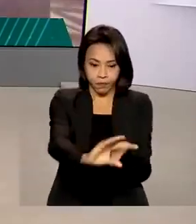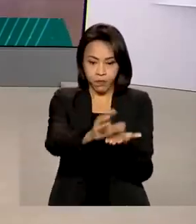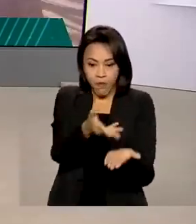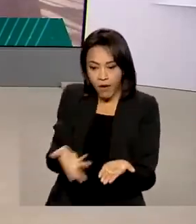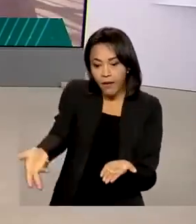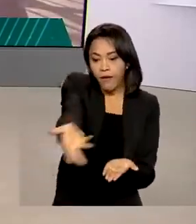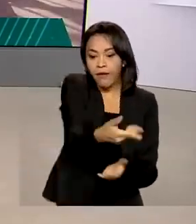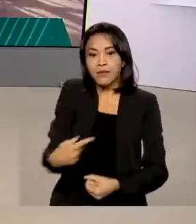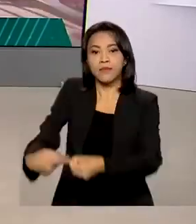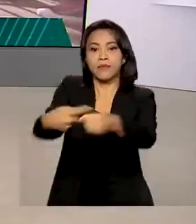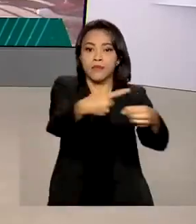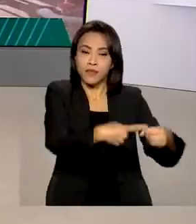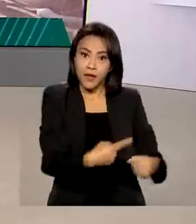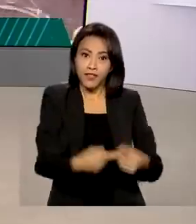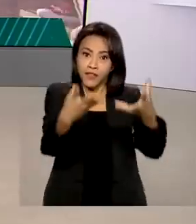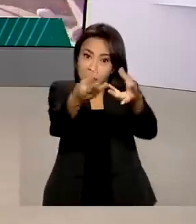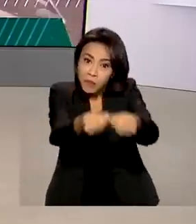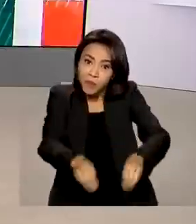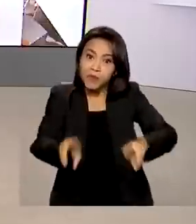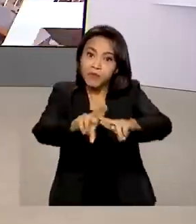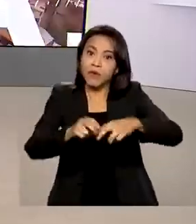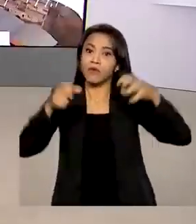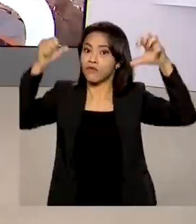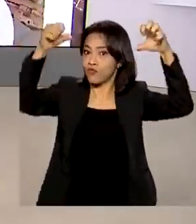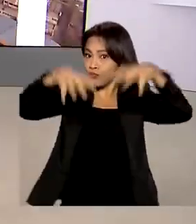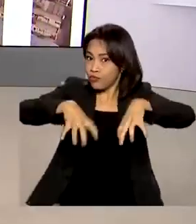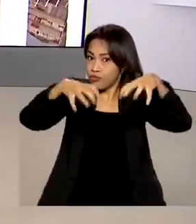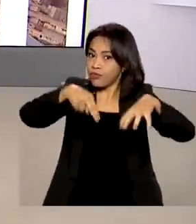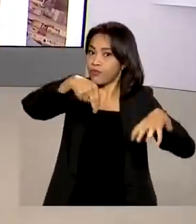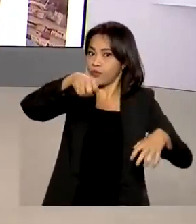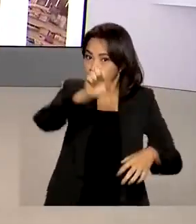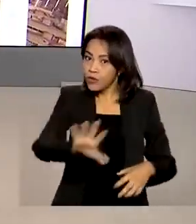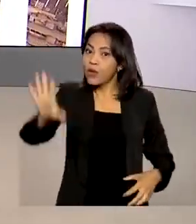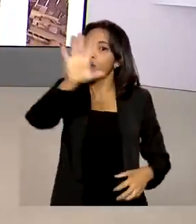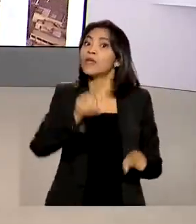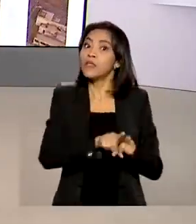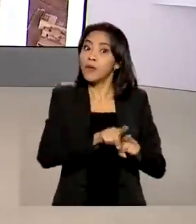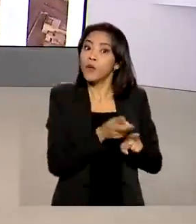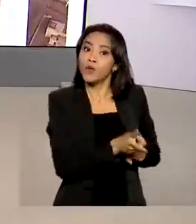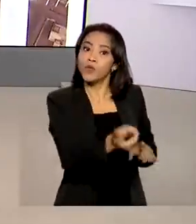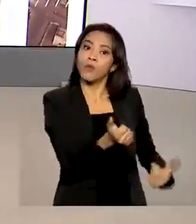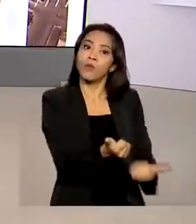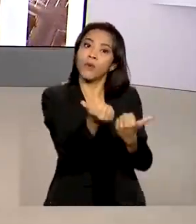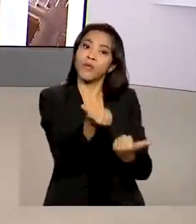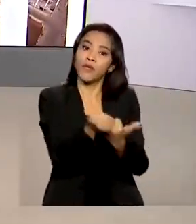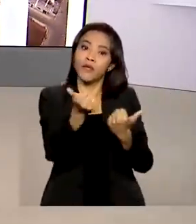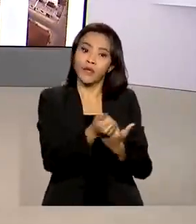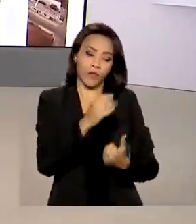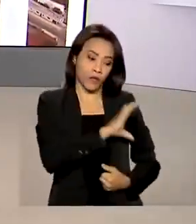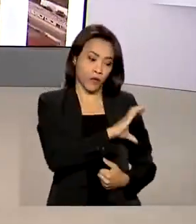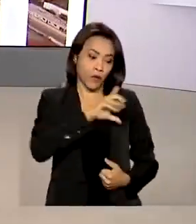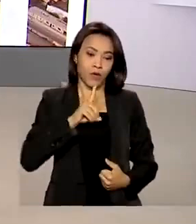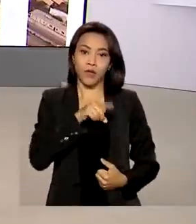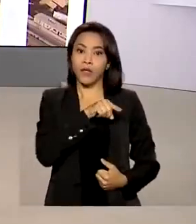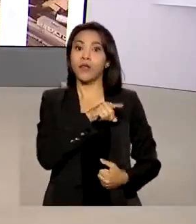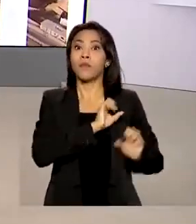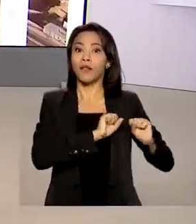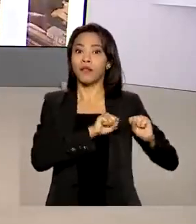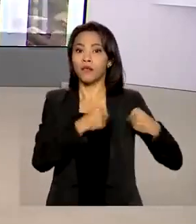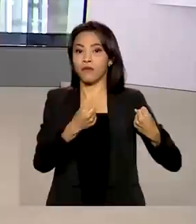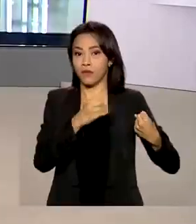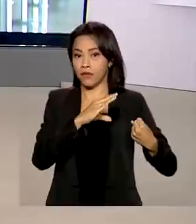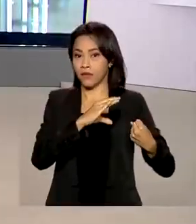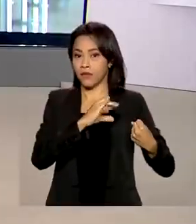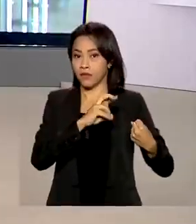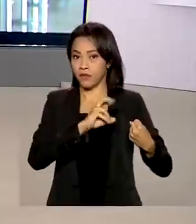atingidas pelas chuvas no Nordeste e também continua com ações de apoio coordenadas pela Defesa Civil Nacional. Vamos